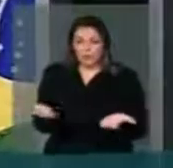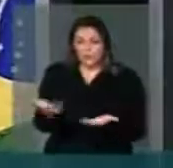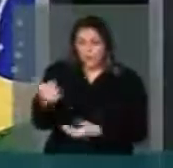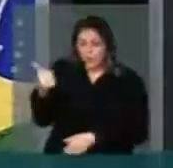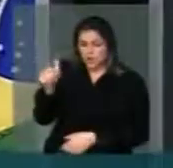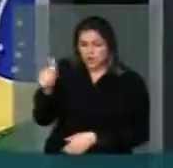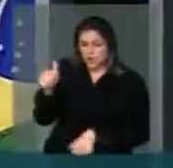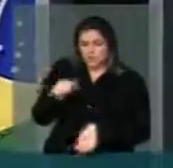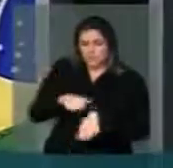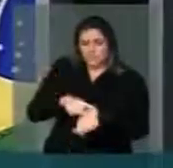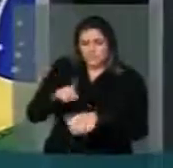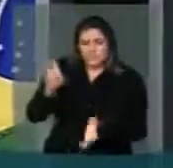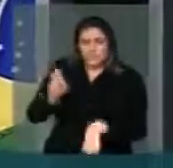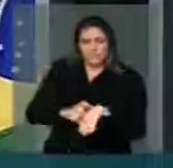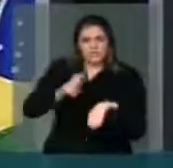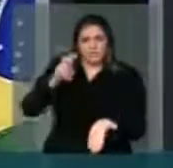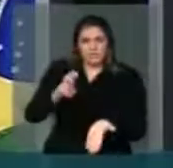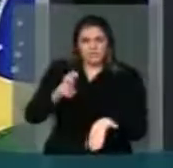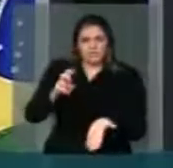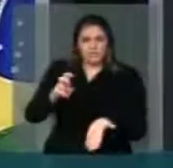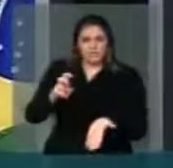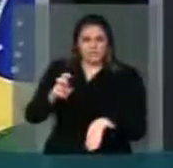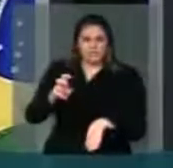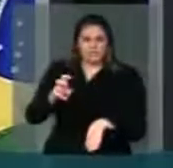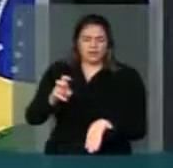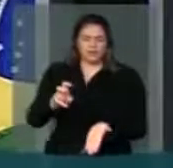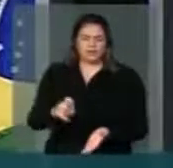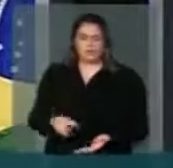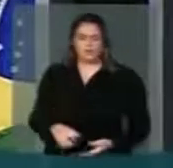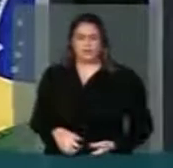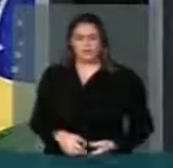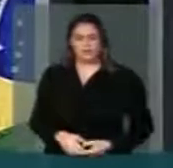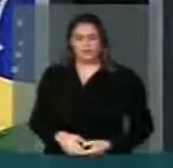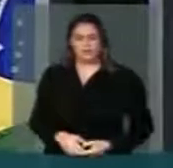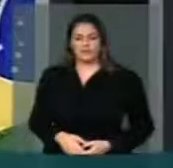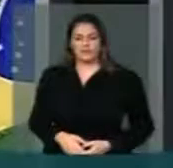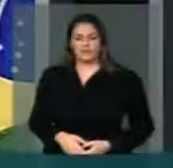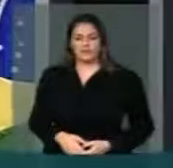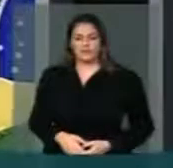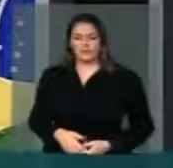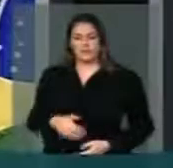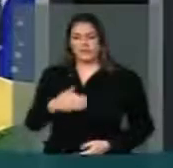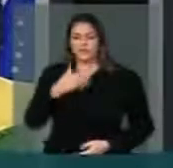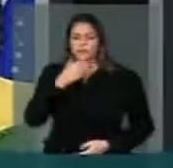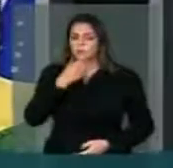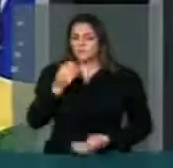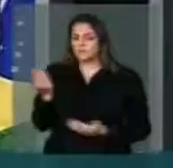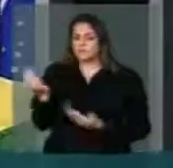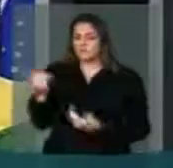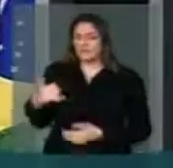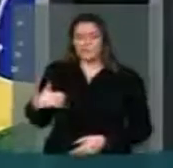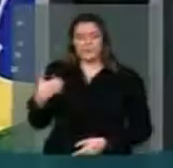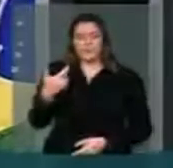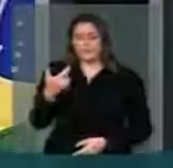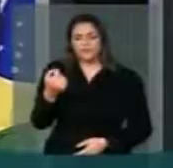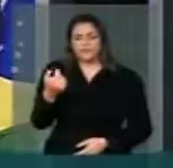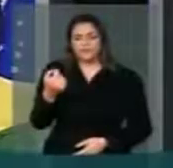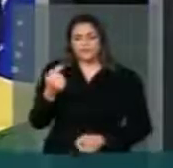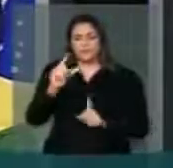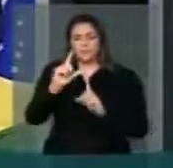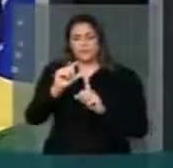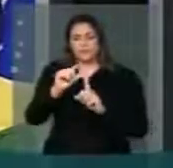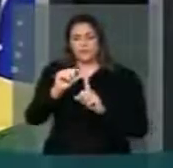horas da manhã, senhor deputado Carlos Manato, um cidadão jovem, de apenas 20 anos de idade, na parada de